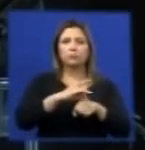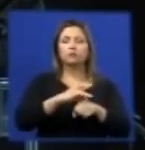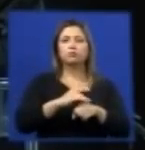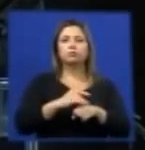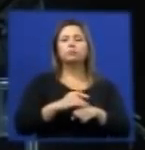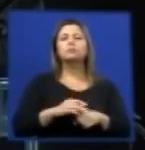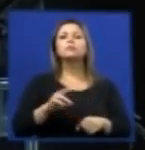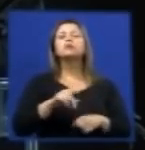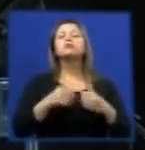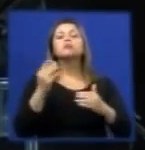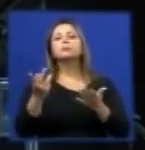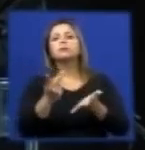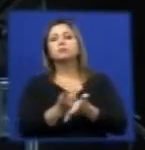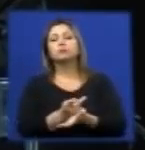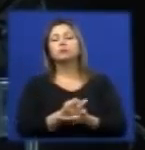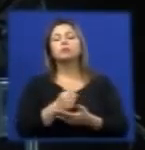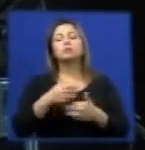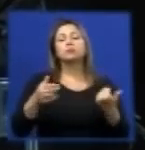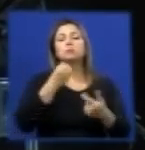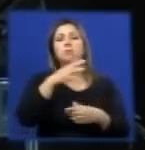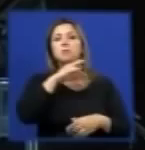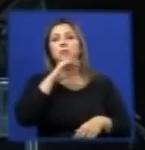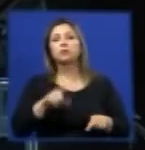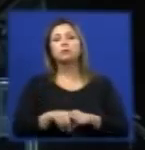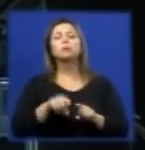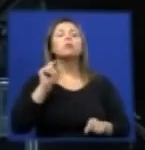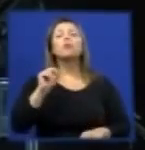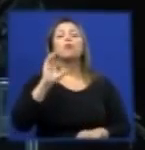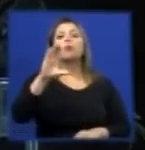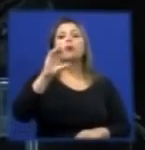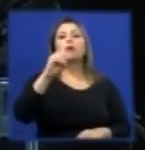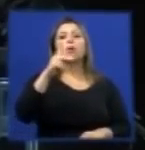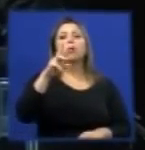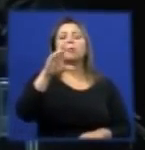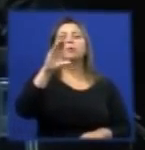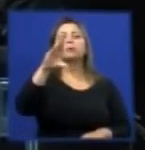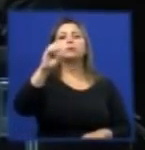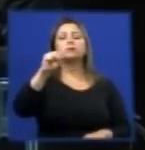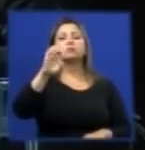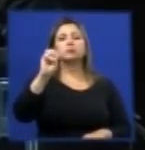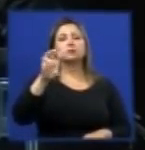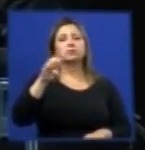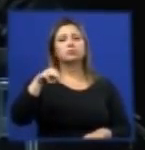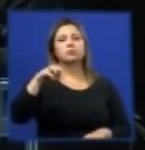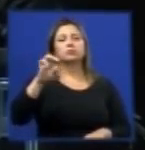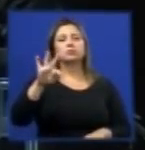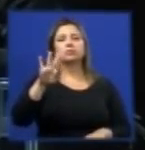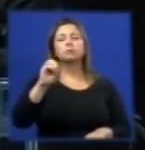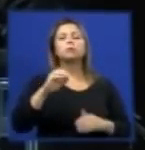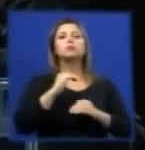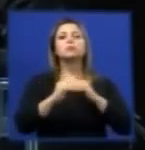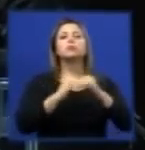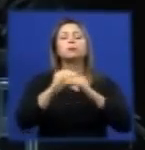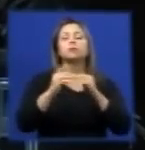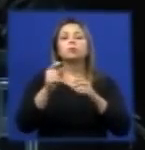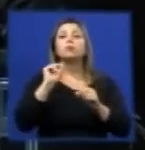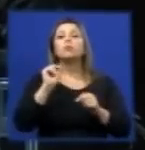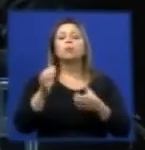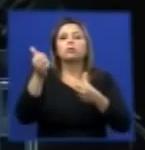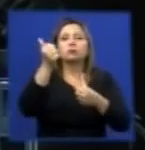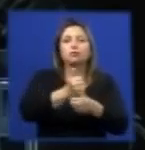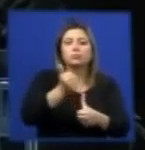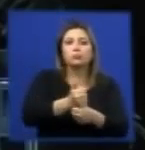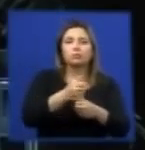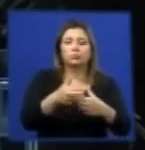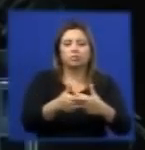vantagens desse processo. O que é o coprocessamento? Nada mais é do que substituir ou matéria